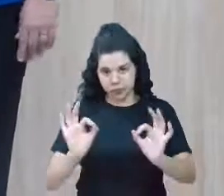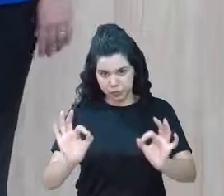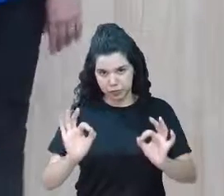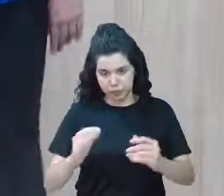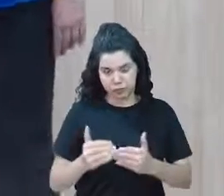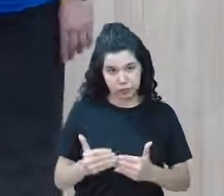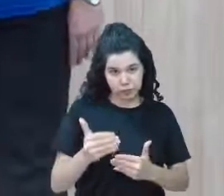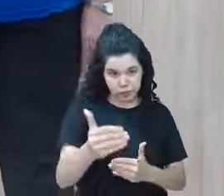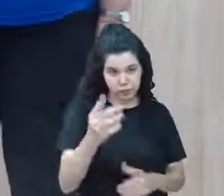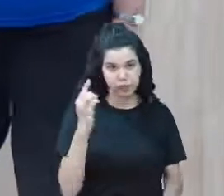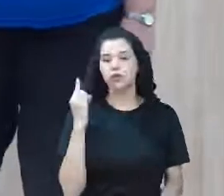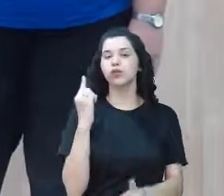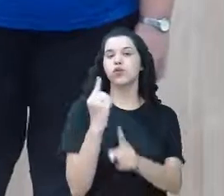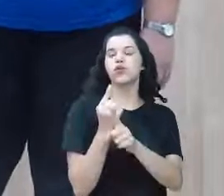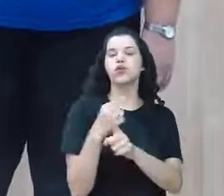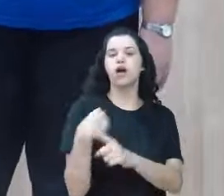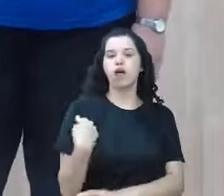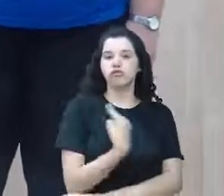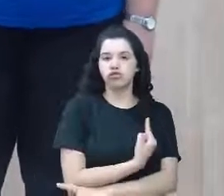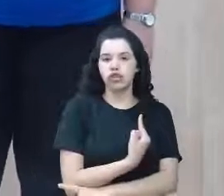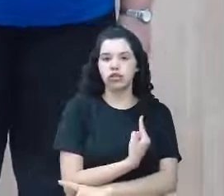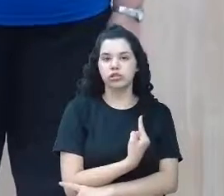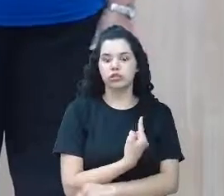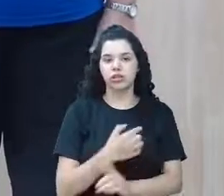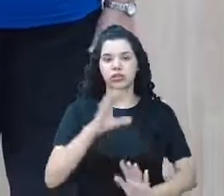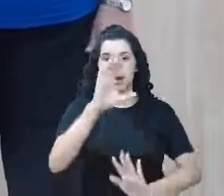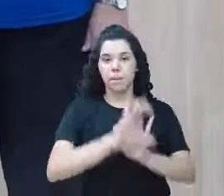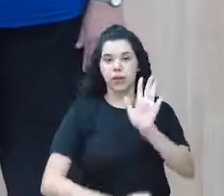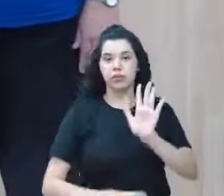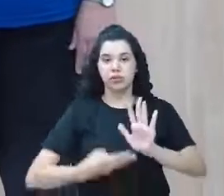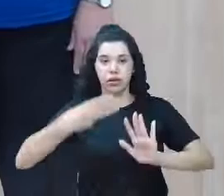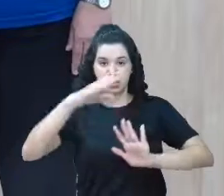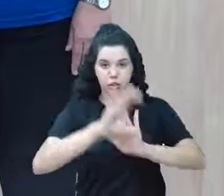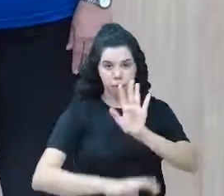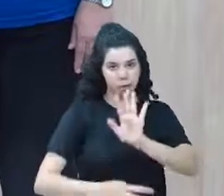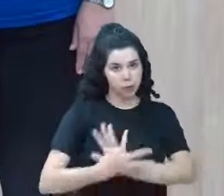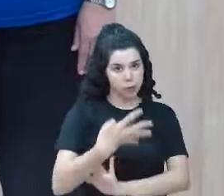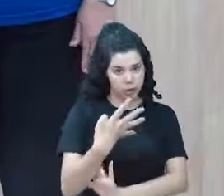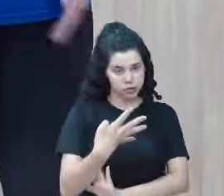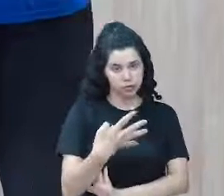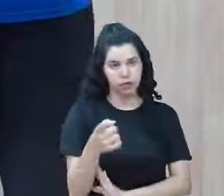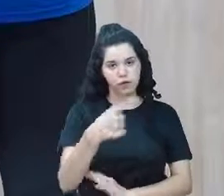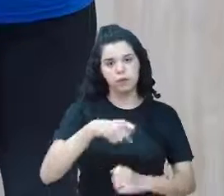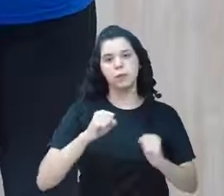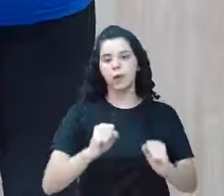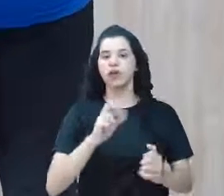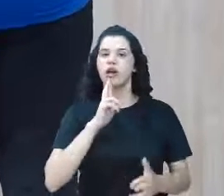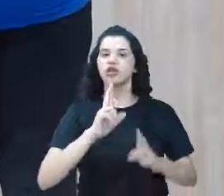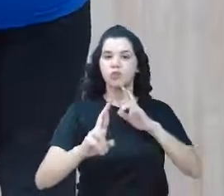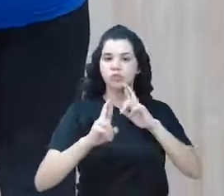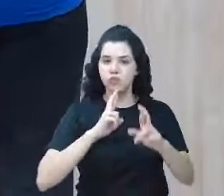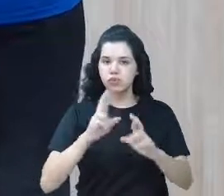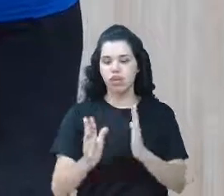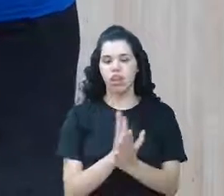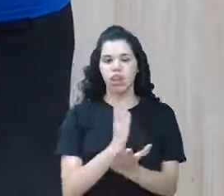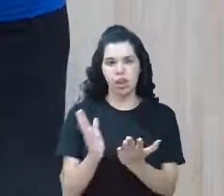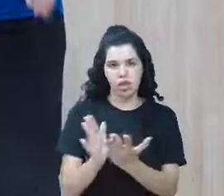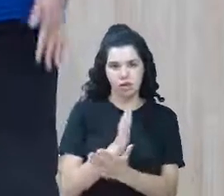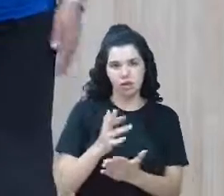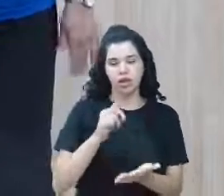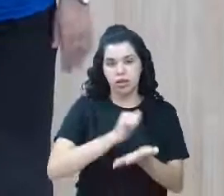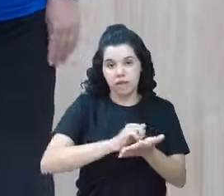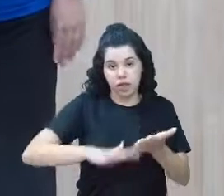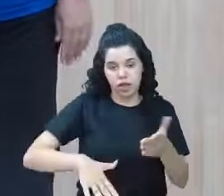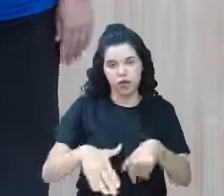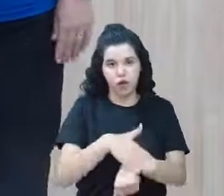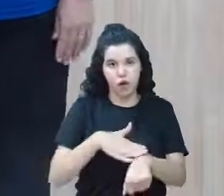Próximo encontro nosso, faremos o capítulo 3 e o capítulo 4. Faça as atividades do seu livro. Converse com o seu